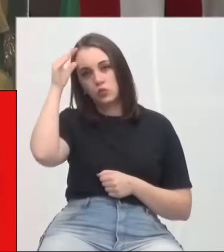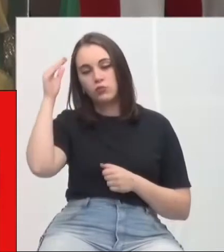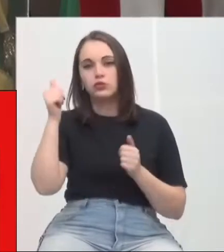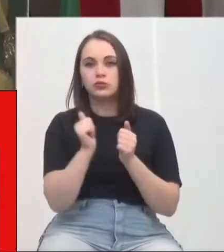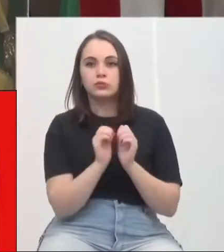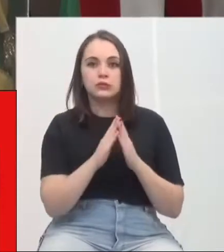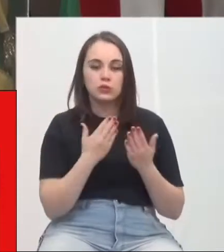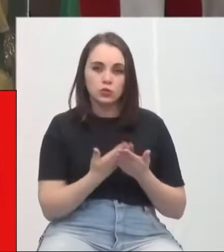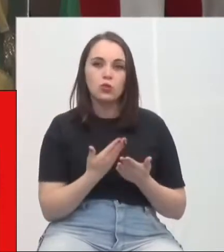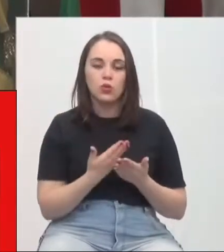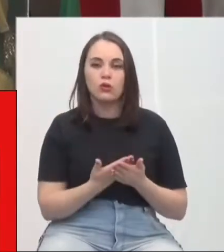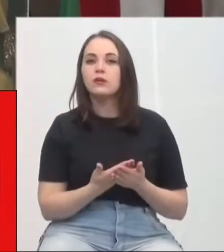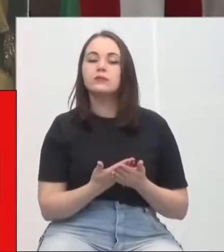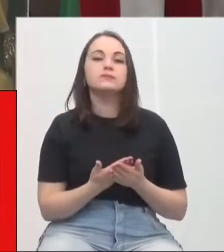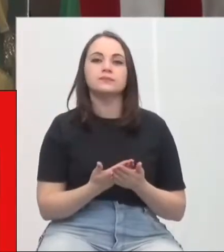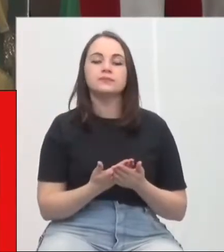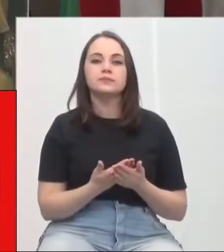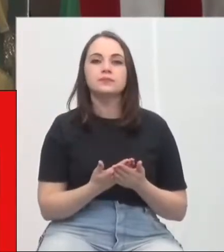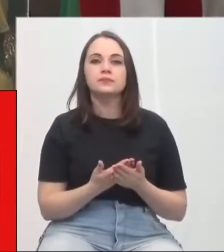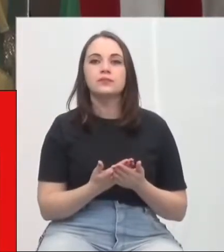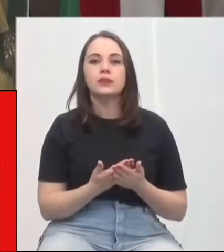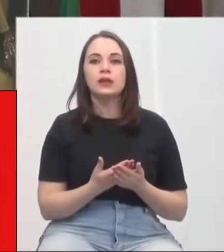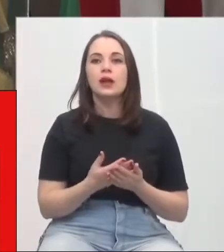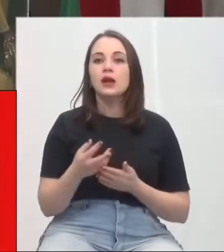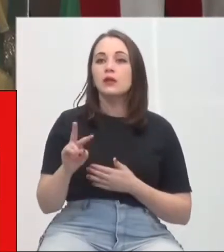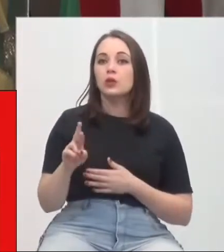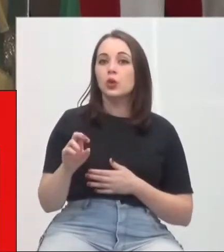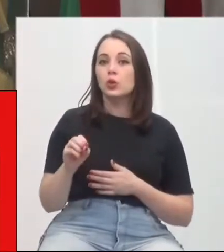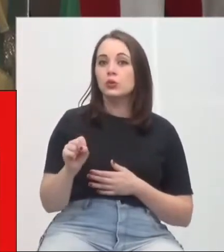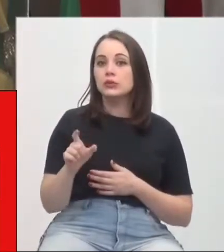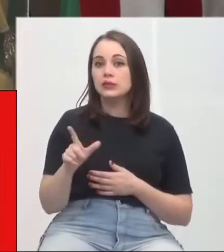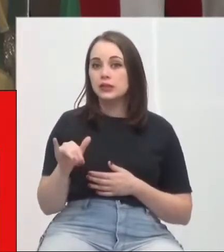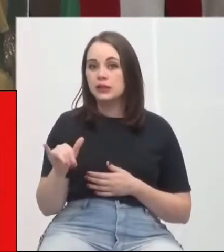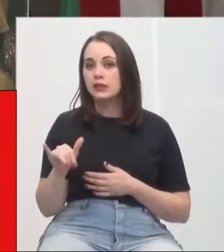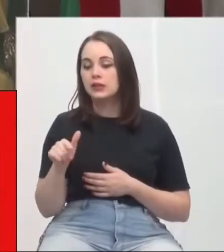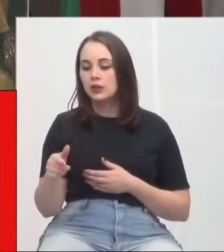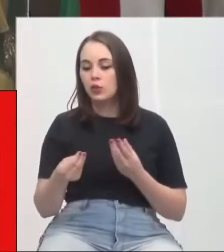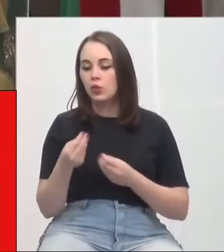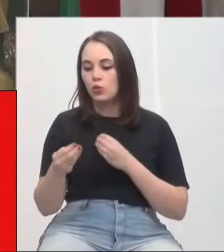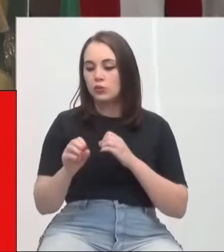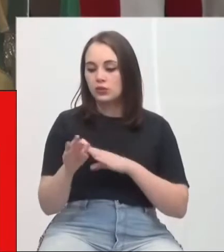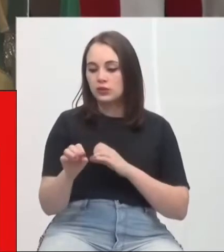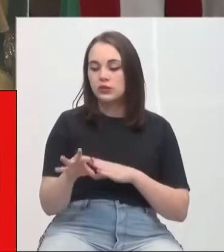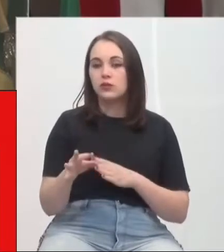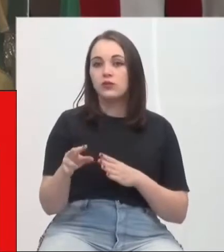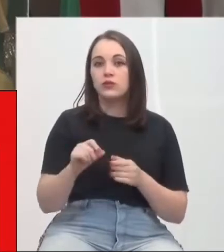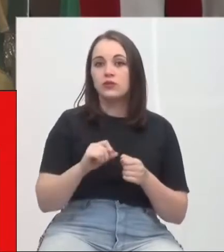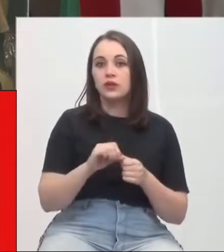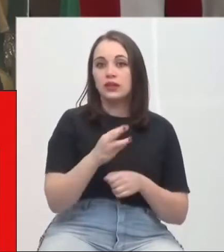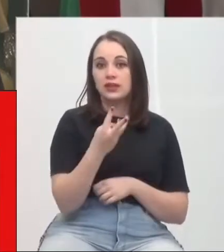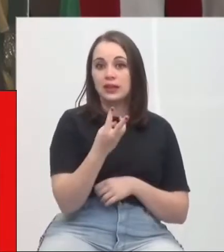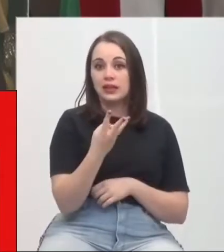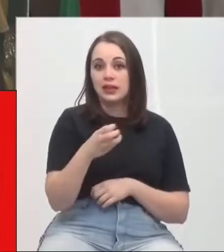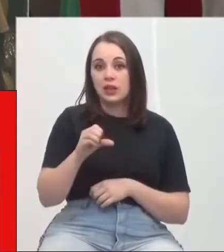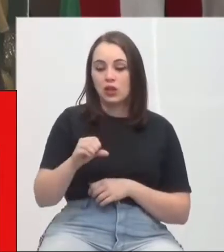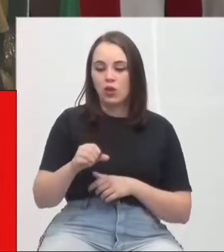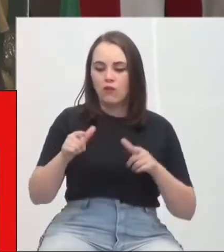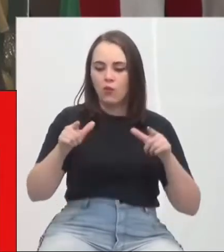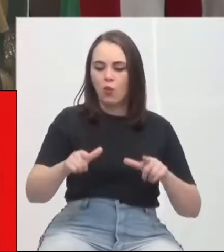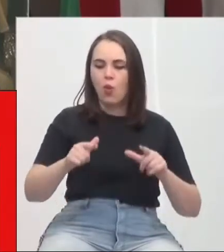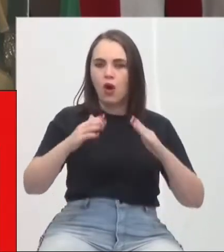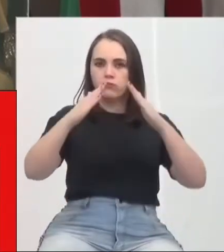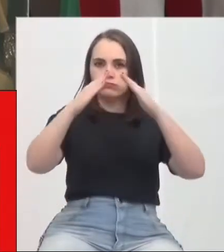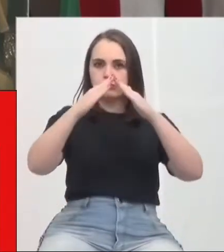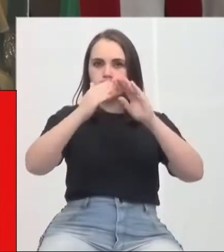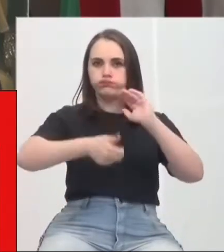da vereadora Roseli, como secretária de Educação, foram trinta e seis? Trinta e nove ginásios e quadras